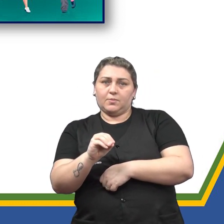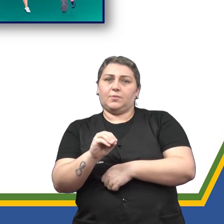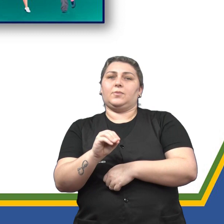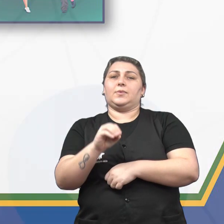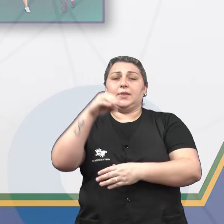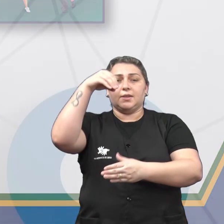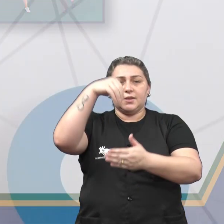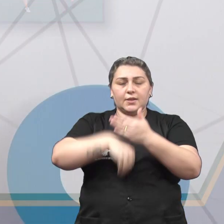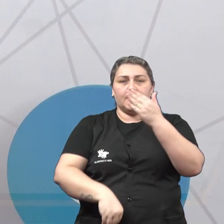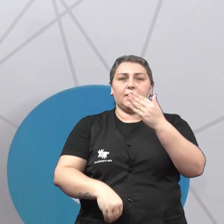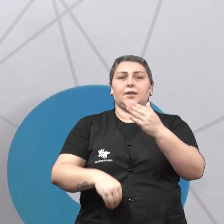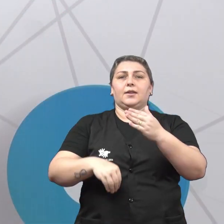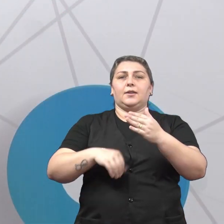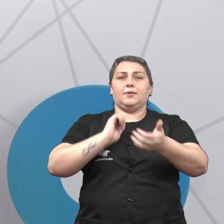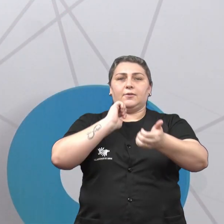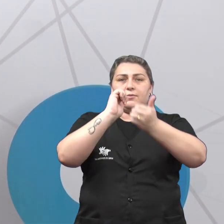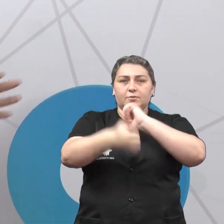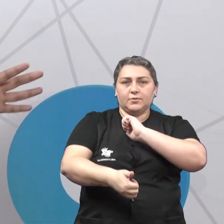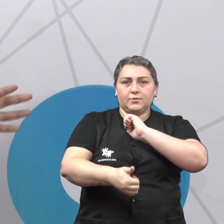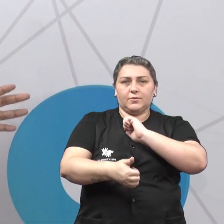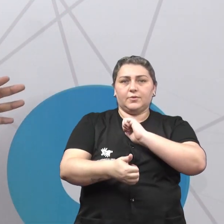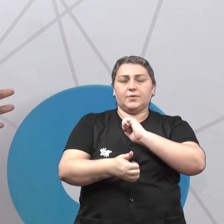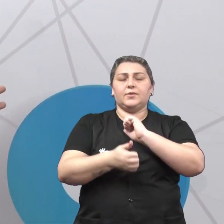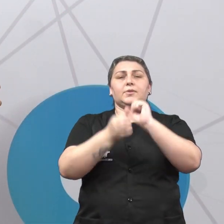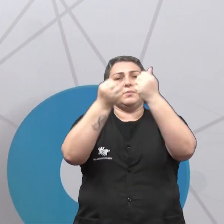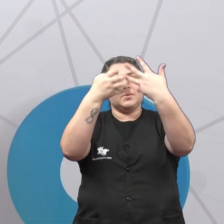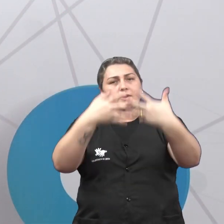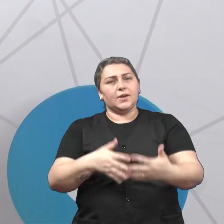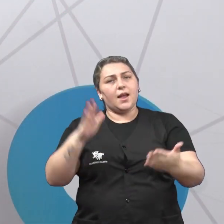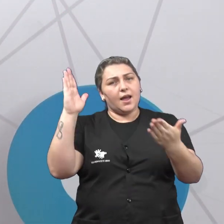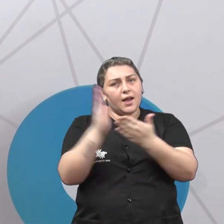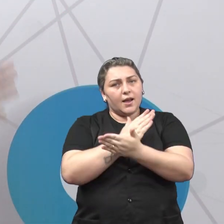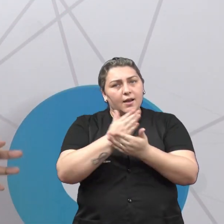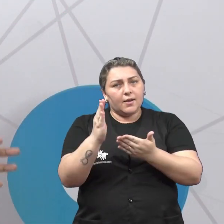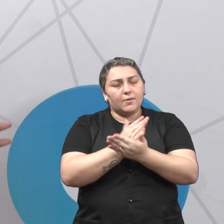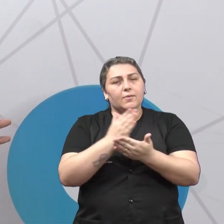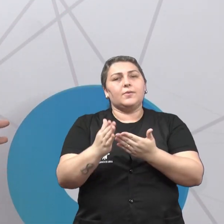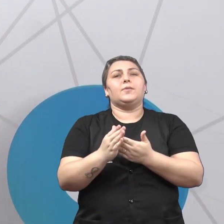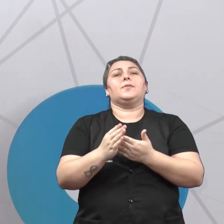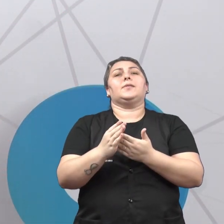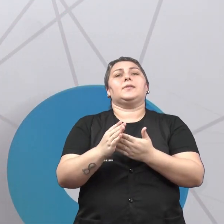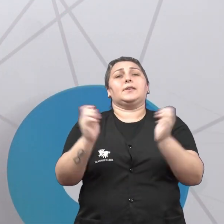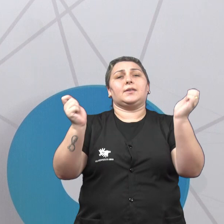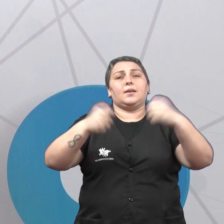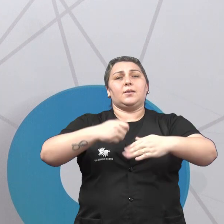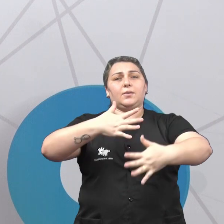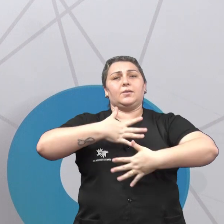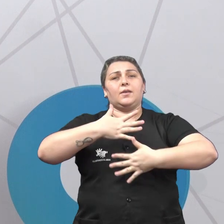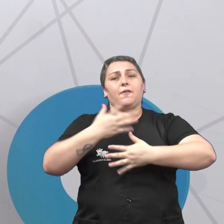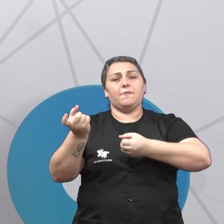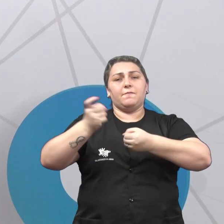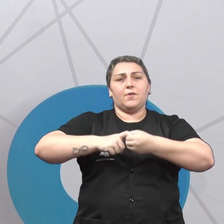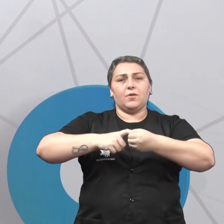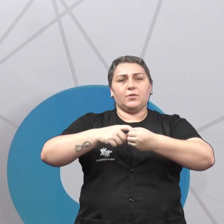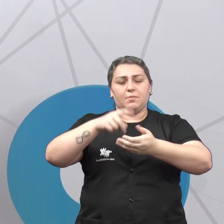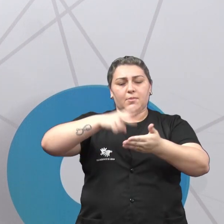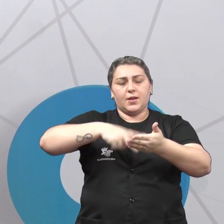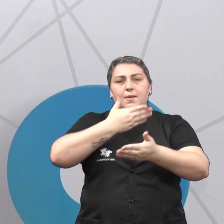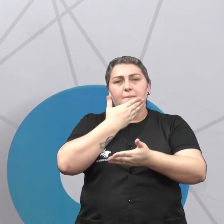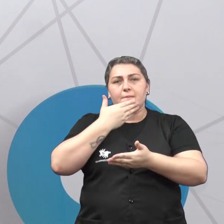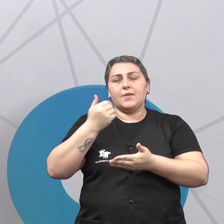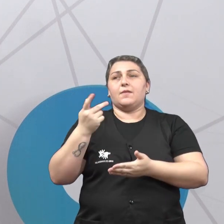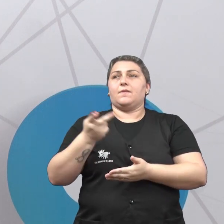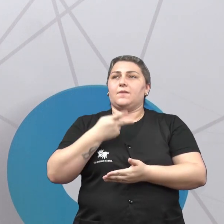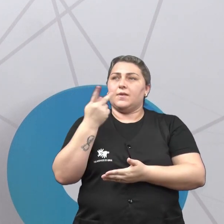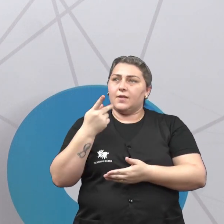campo. Então, como a gente citou algumas capacidades motoras, vocês depois retornem para dar uma lida melhor, vou falar